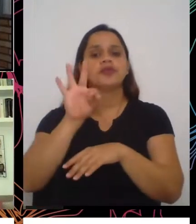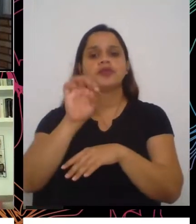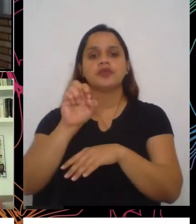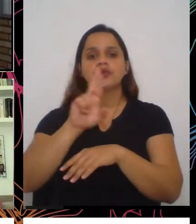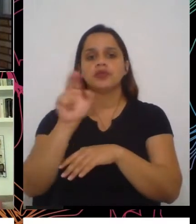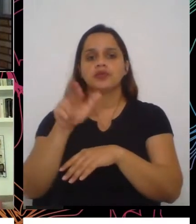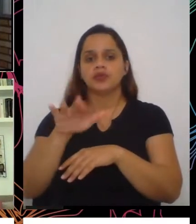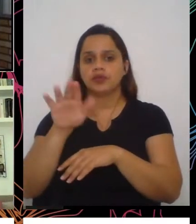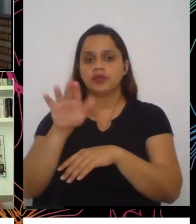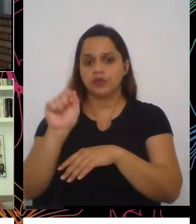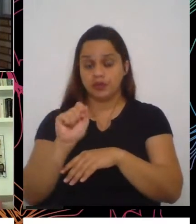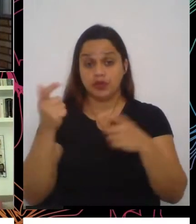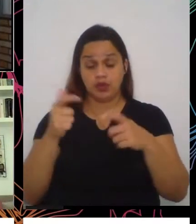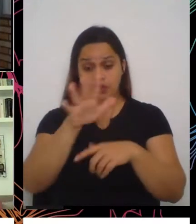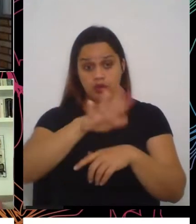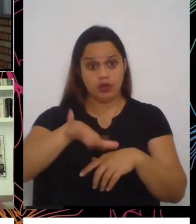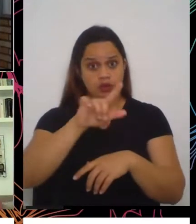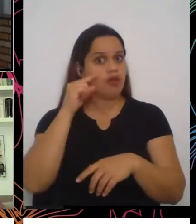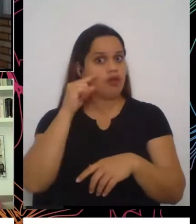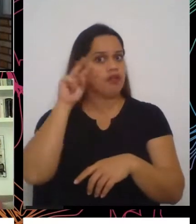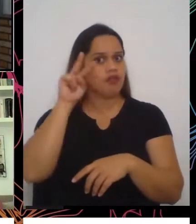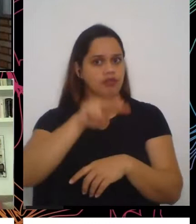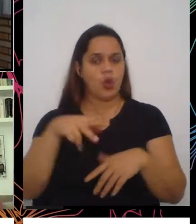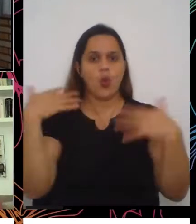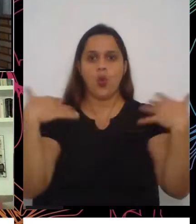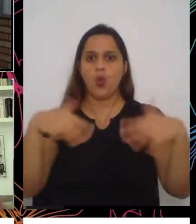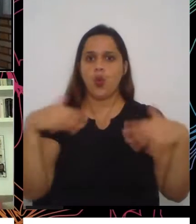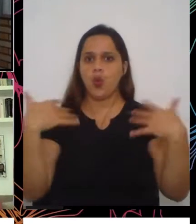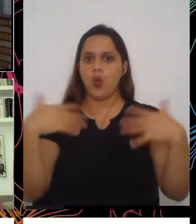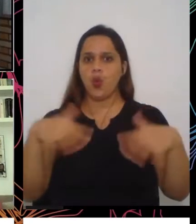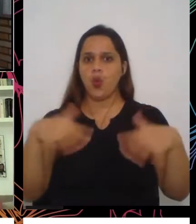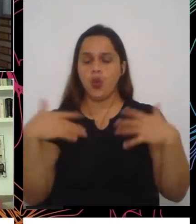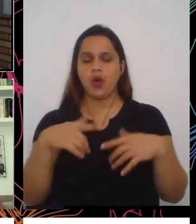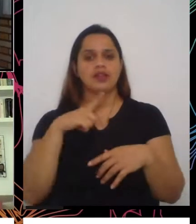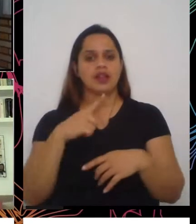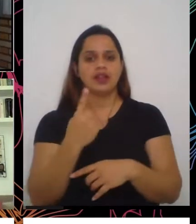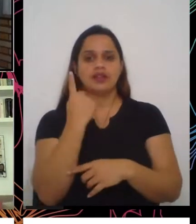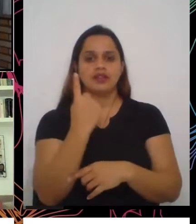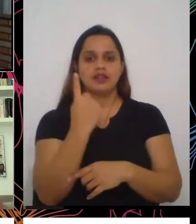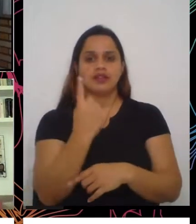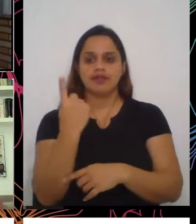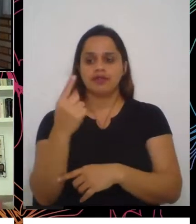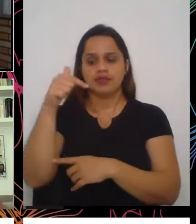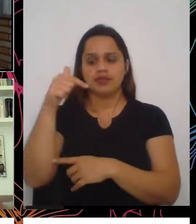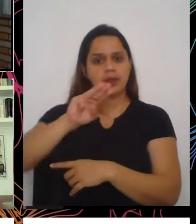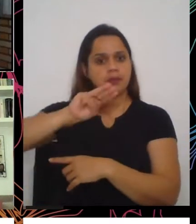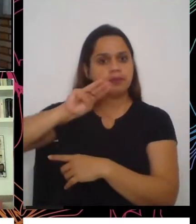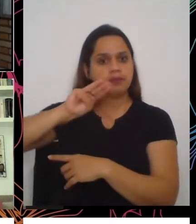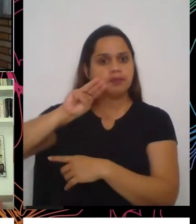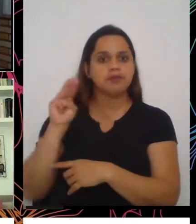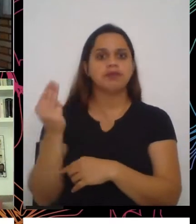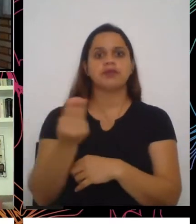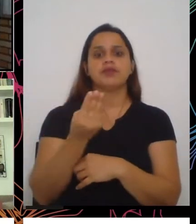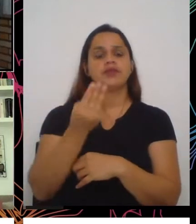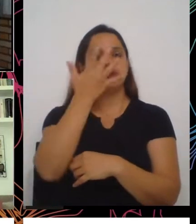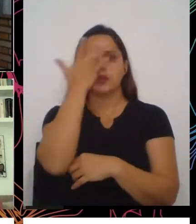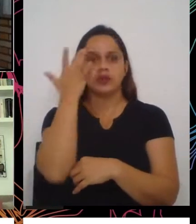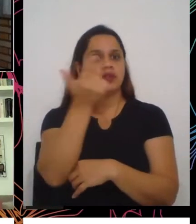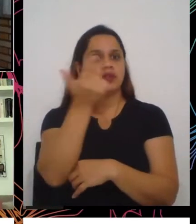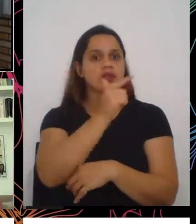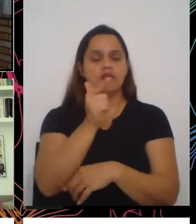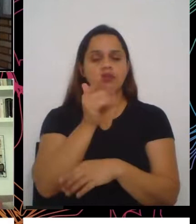atual, ela é alarmante, né. São 117 milhões de pessoas que não têm acesso pleno